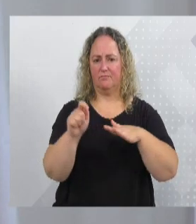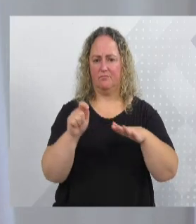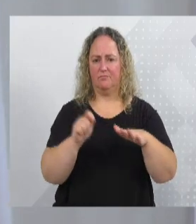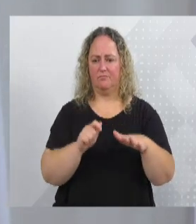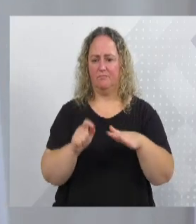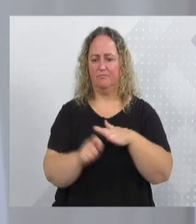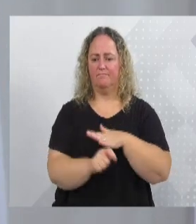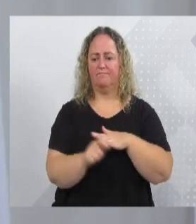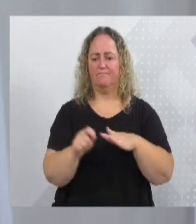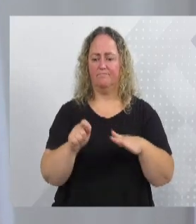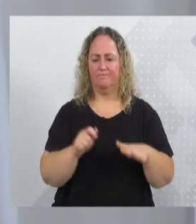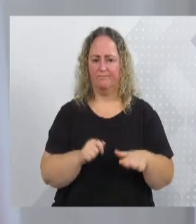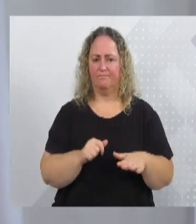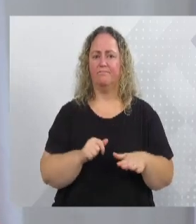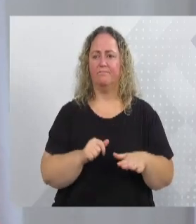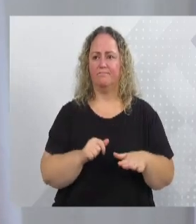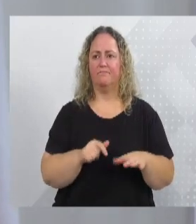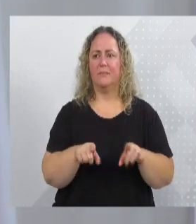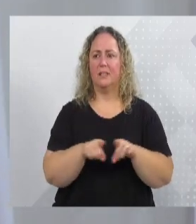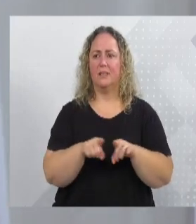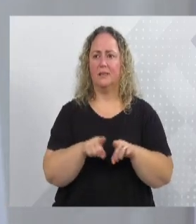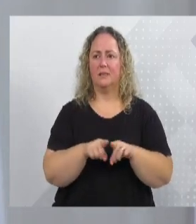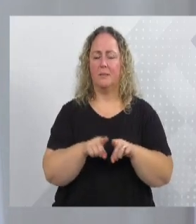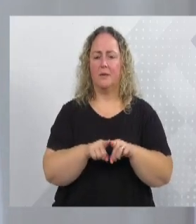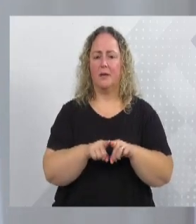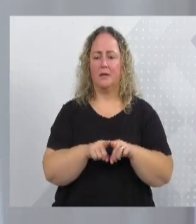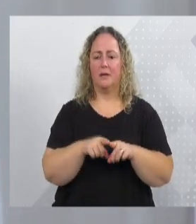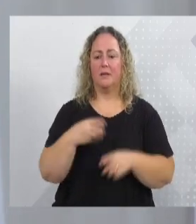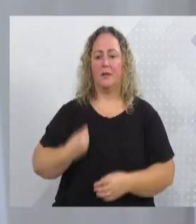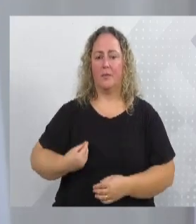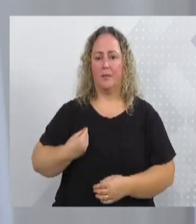e expostas partes da nossa vida íntima.